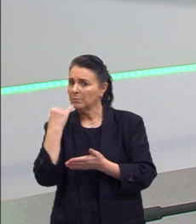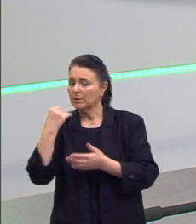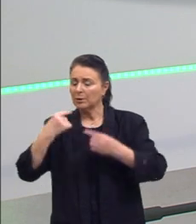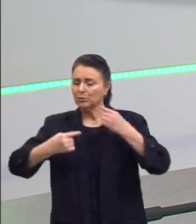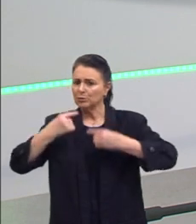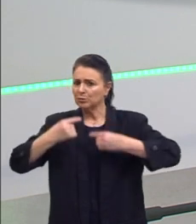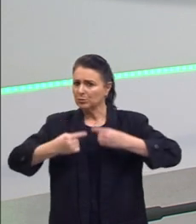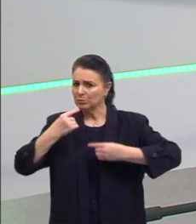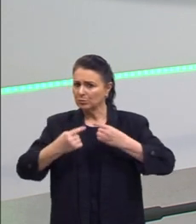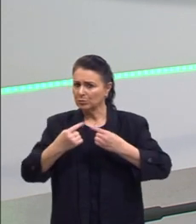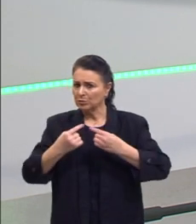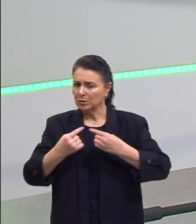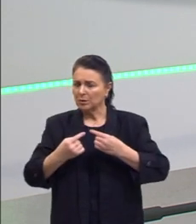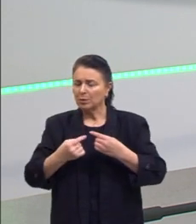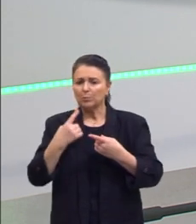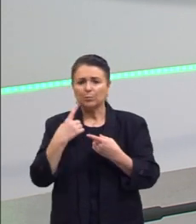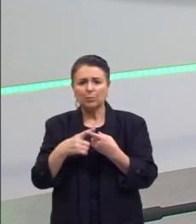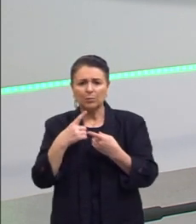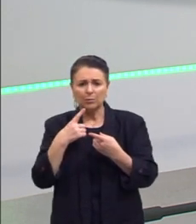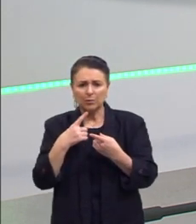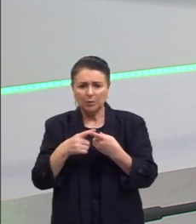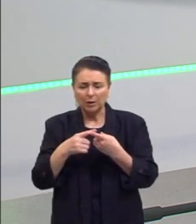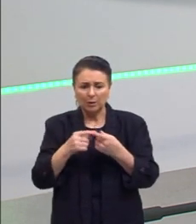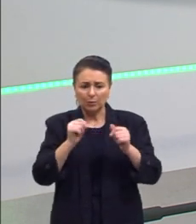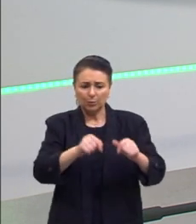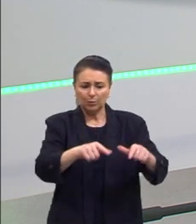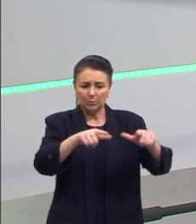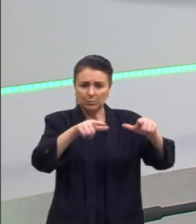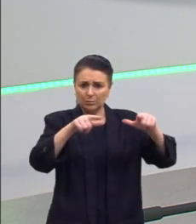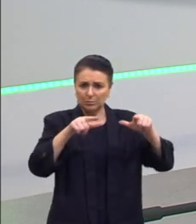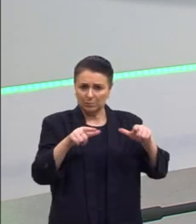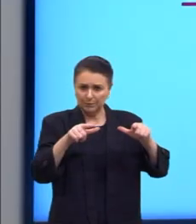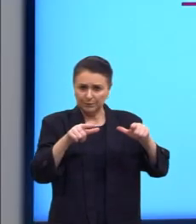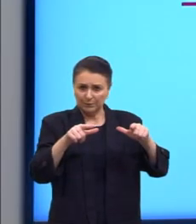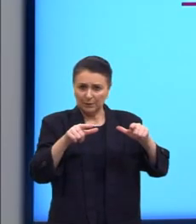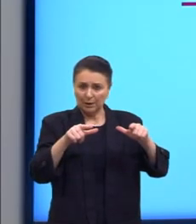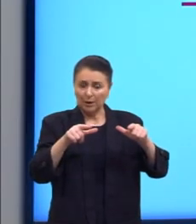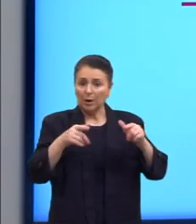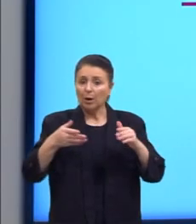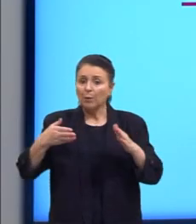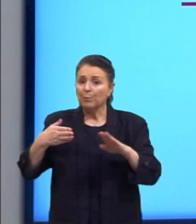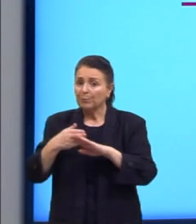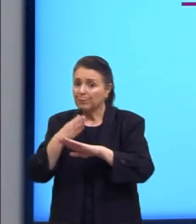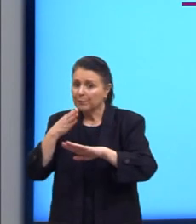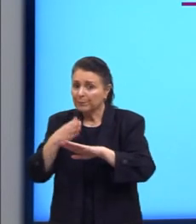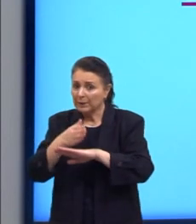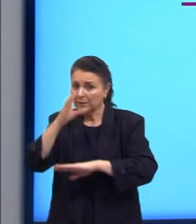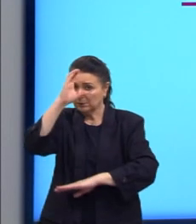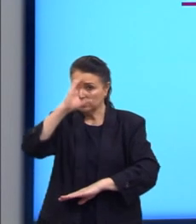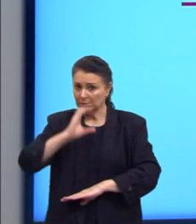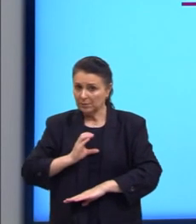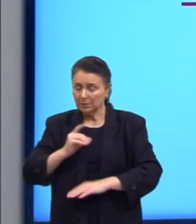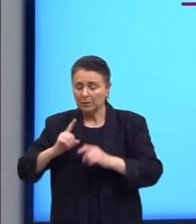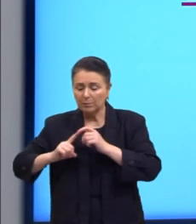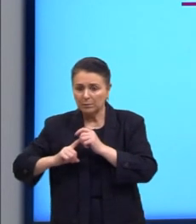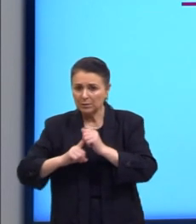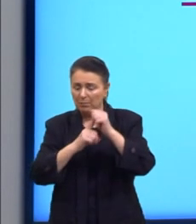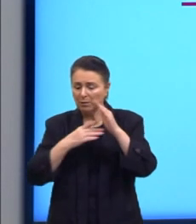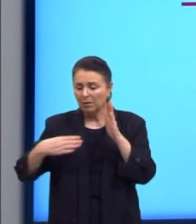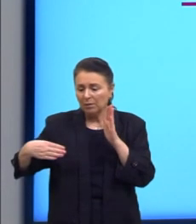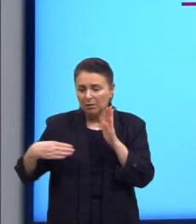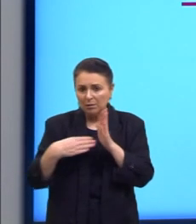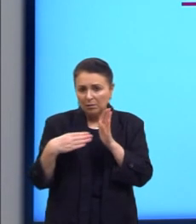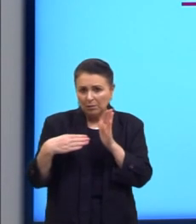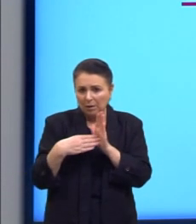principal razão para a posse do documento, promover a cidadania, bem como o principal entrave que